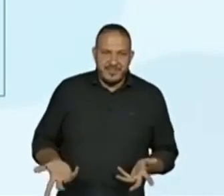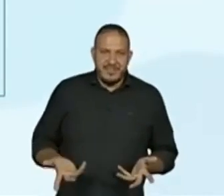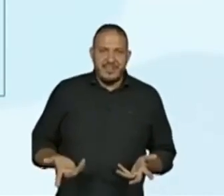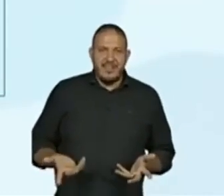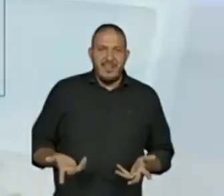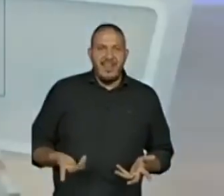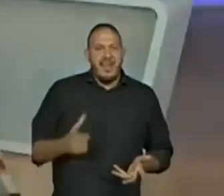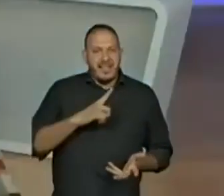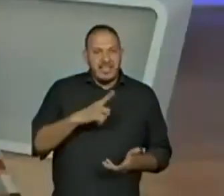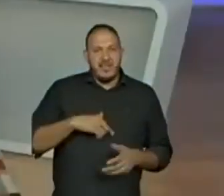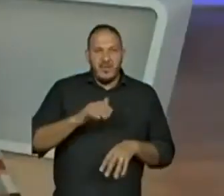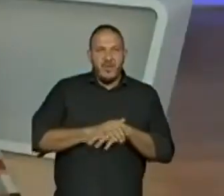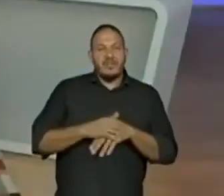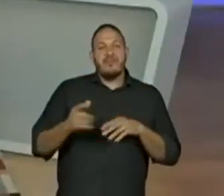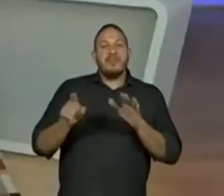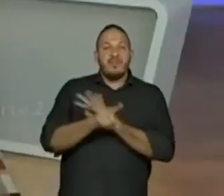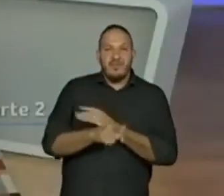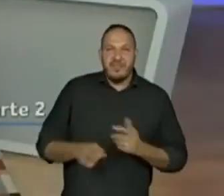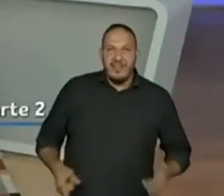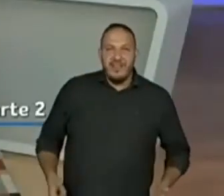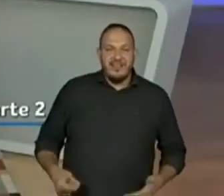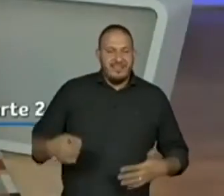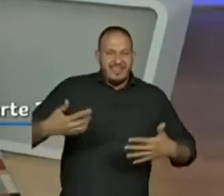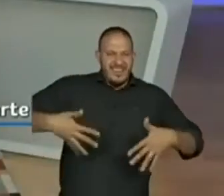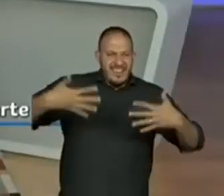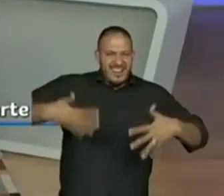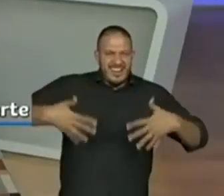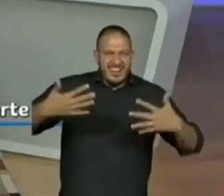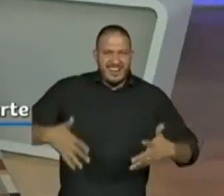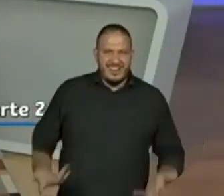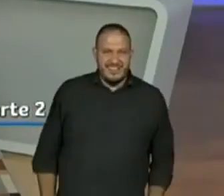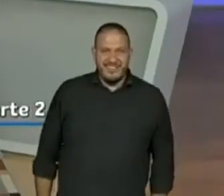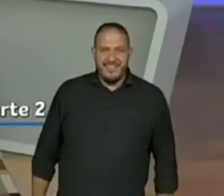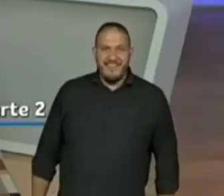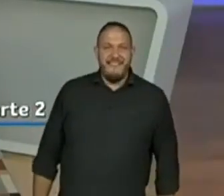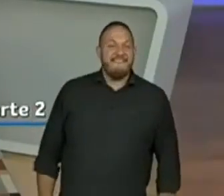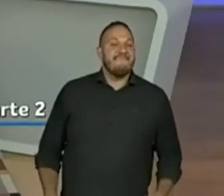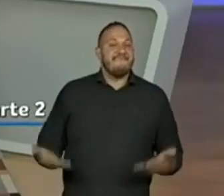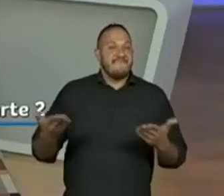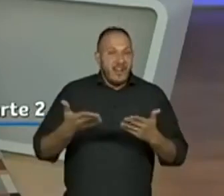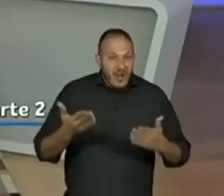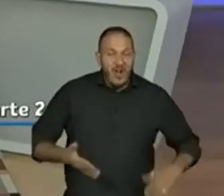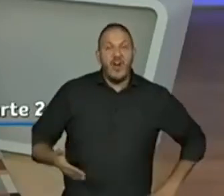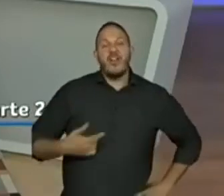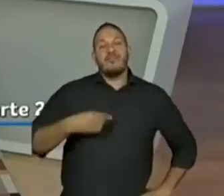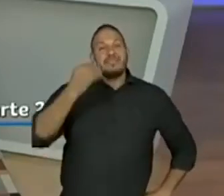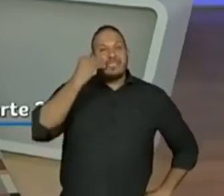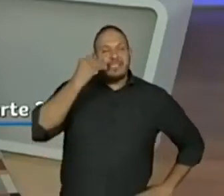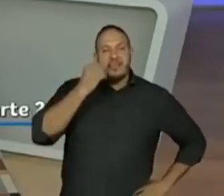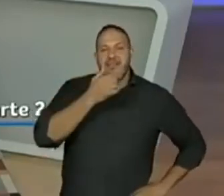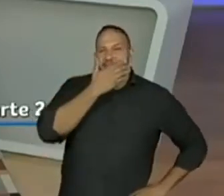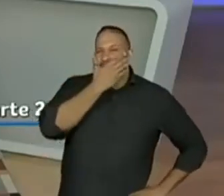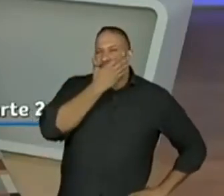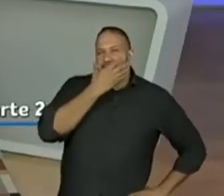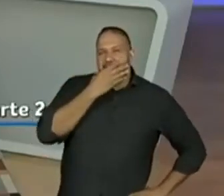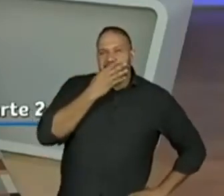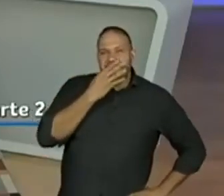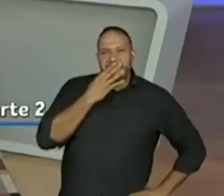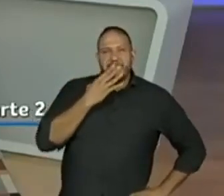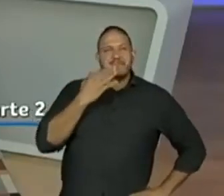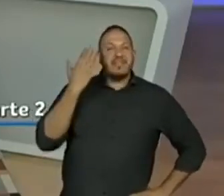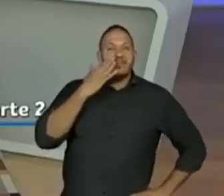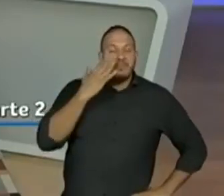Ah, e aí? Olha, vamos tentar agora inferir um sentido pelo próprio